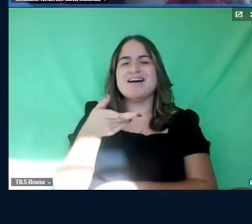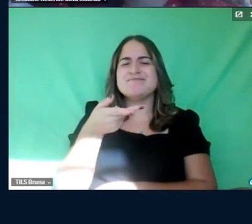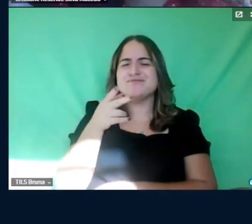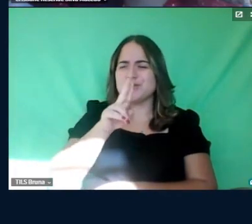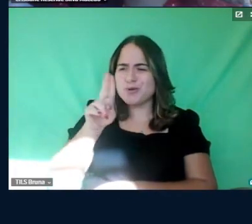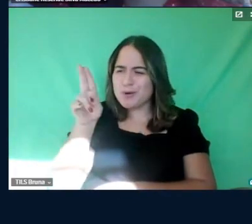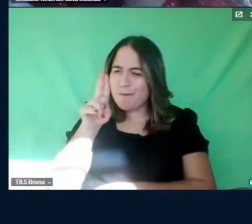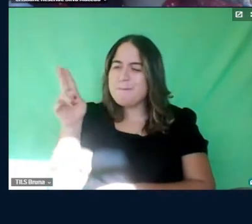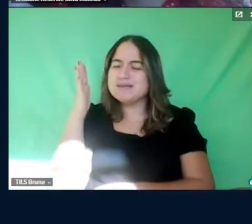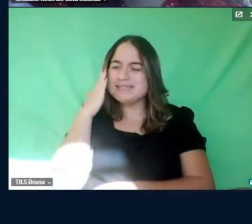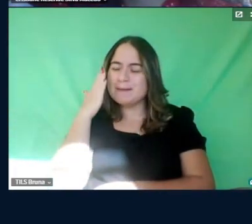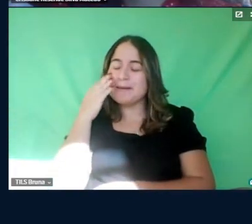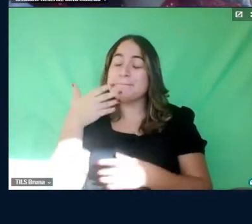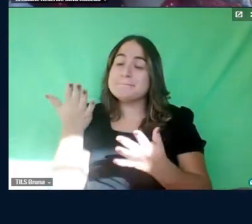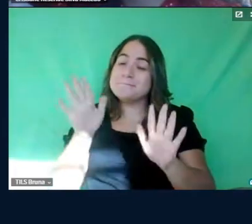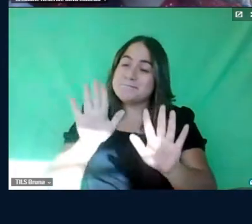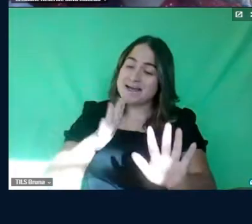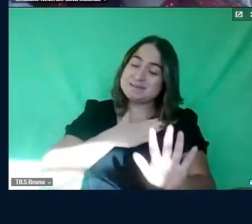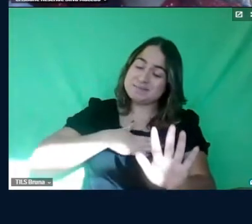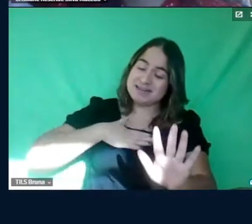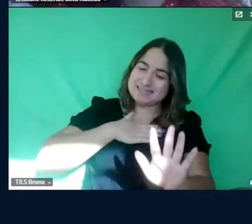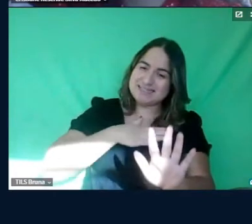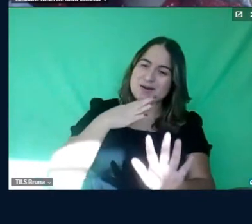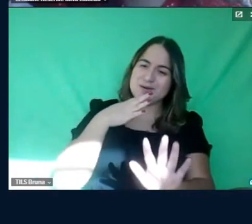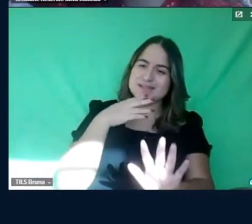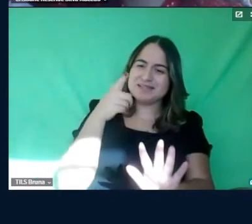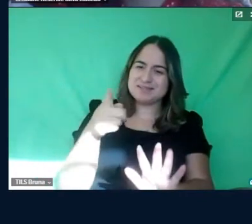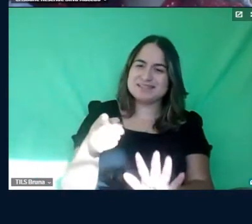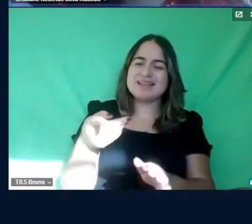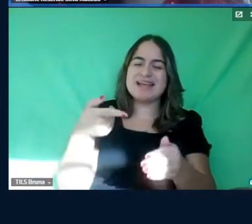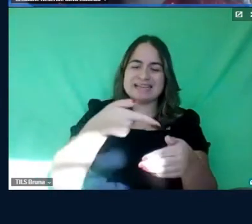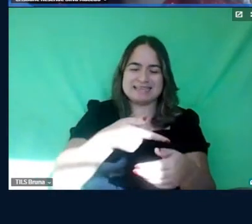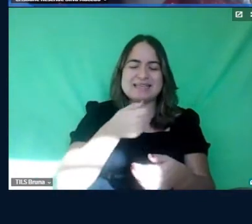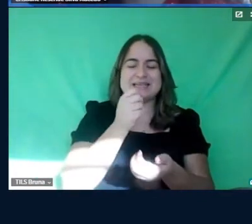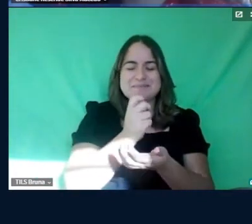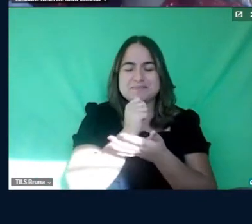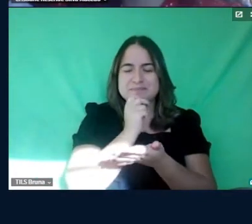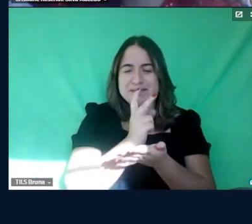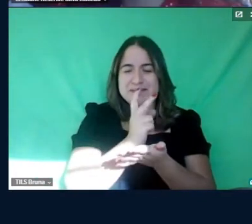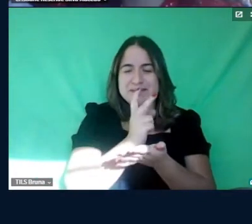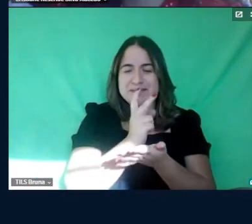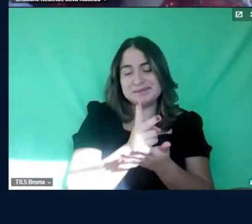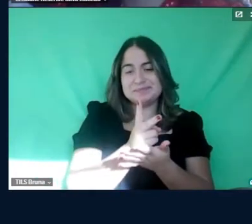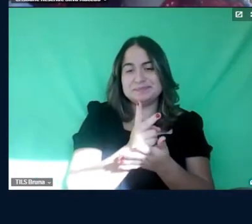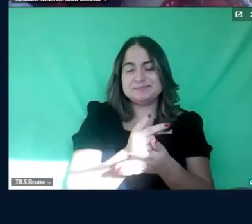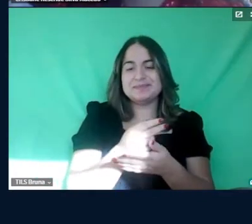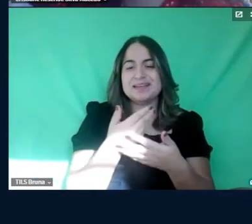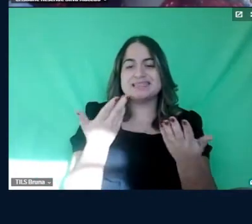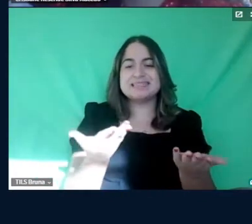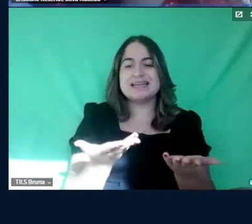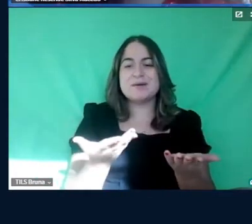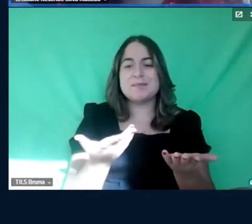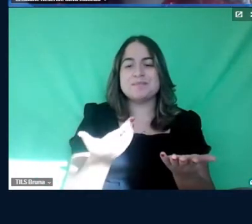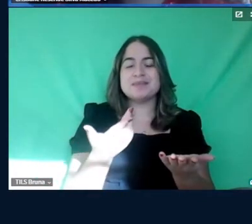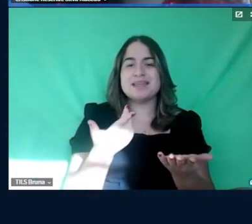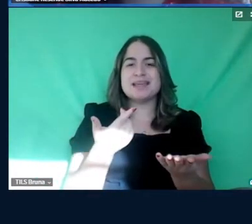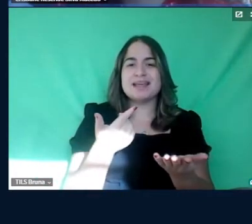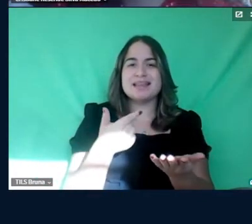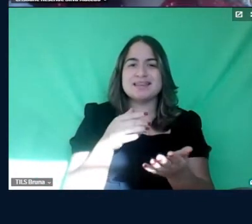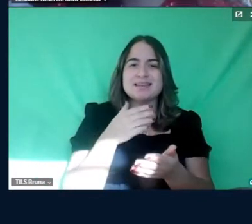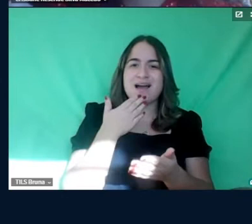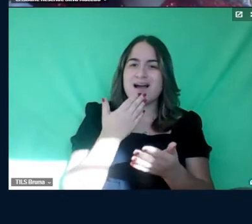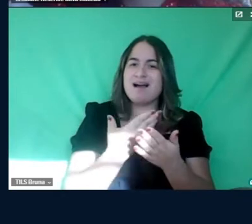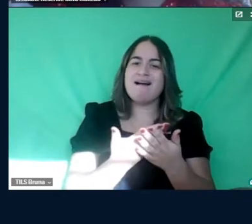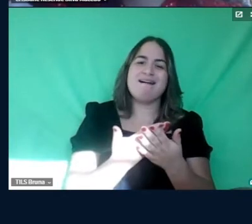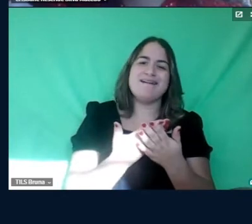Fidel, mas prazer em conhecê-lo, né? Por aqui, ainda que seja, né? E, assim, nossa,